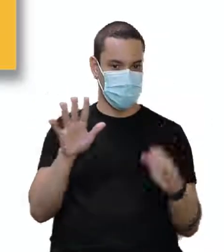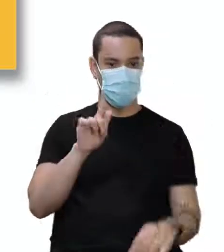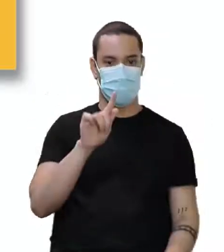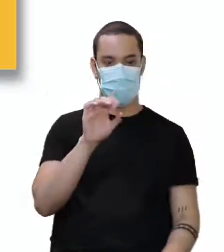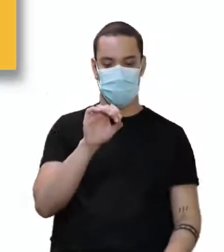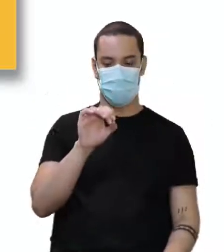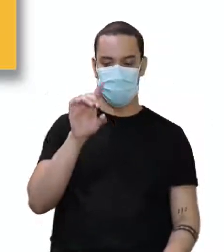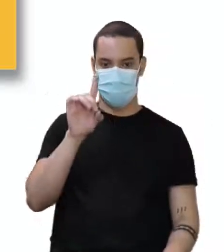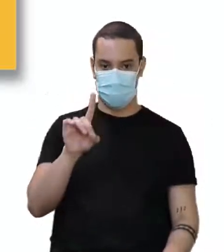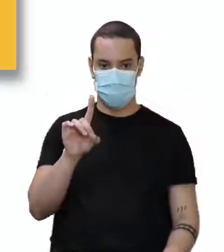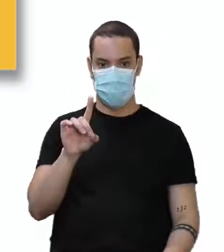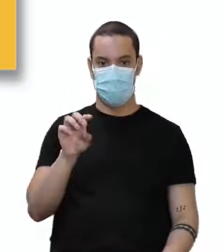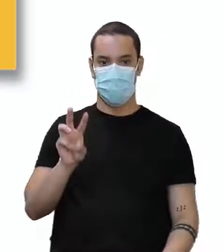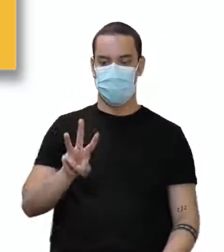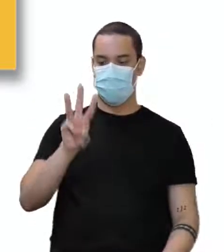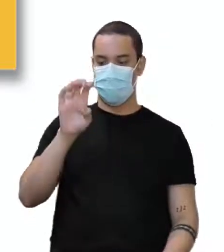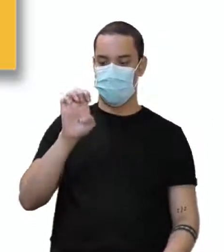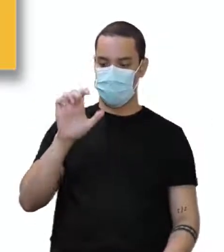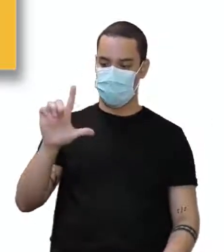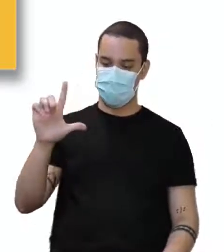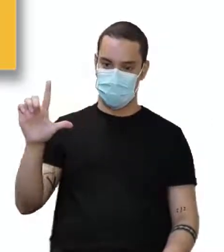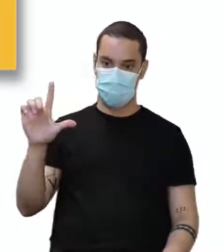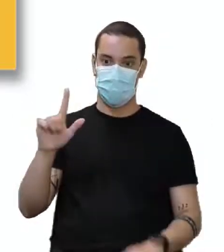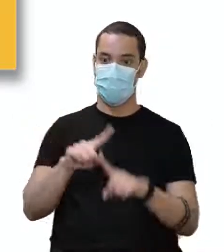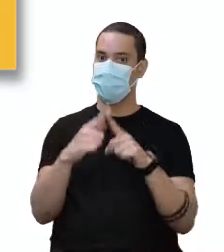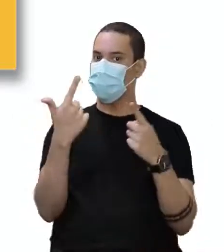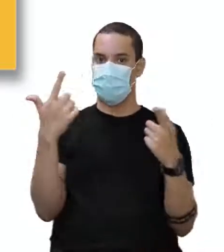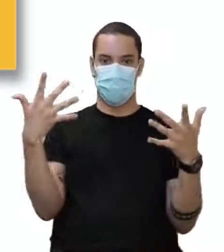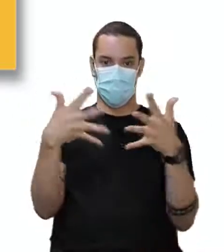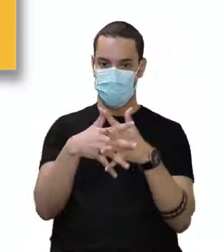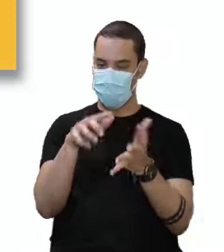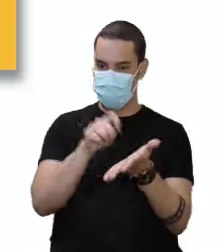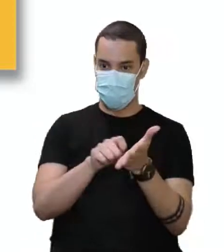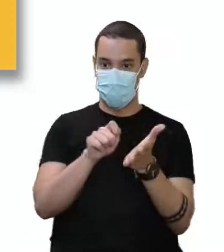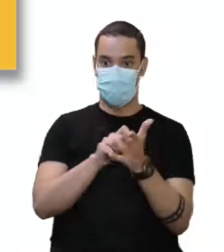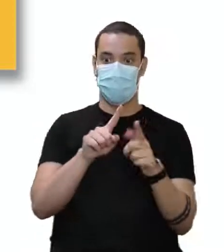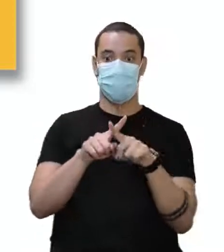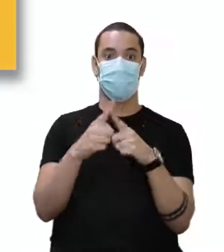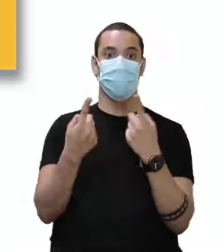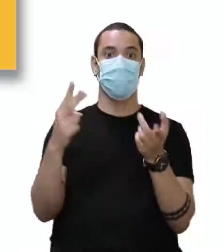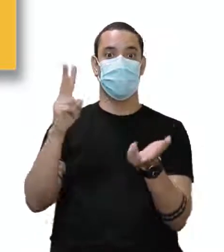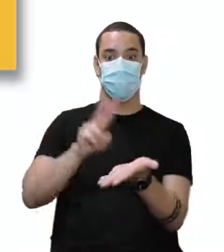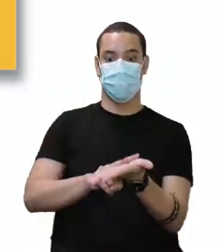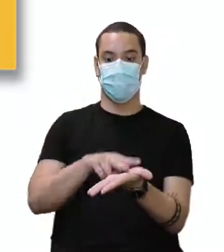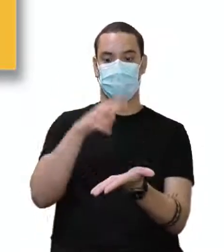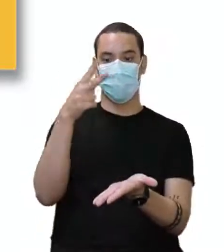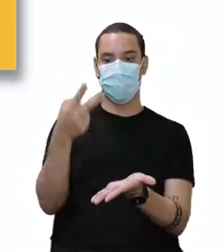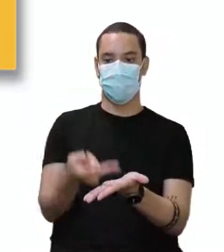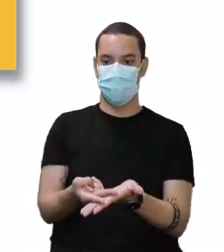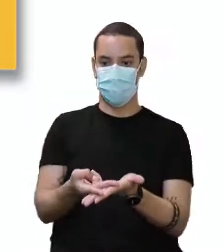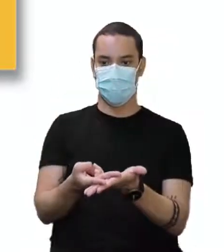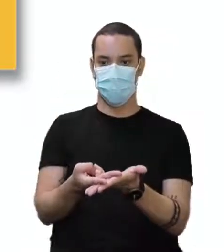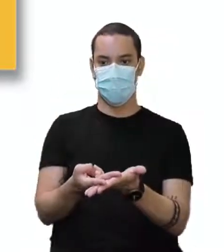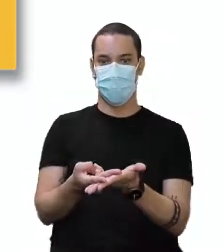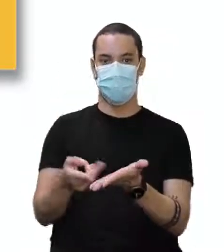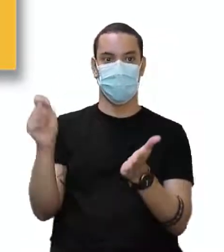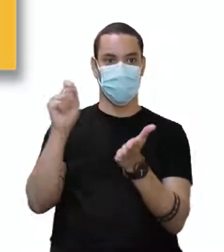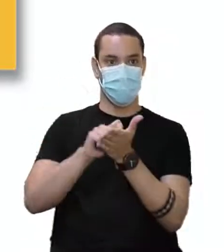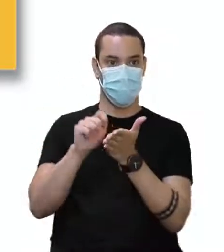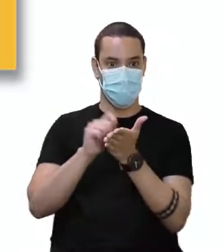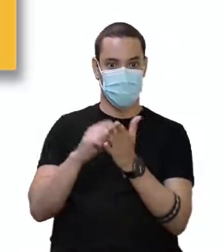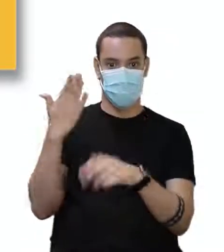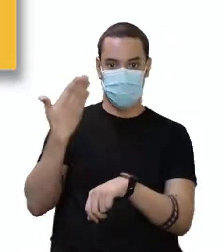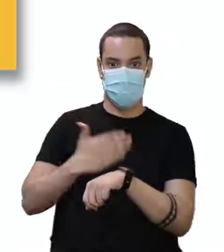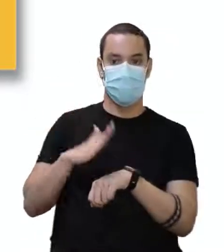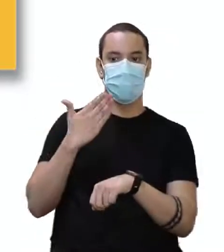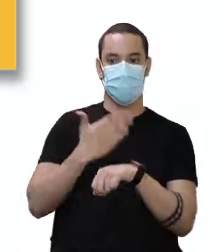é good e que é well. Você não tem essa confusão. Entretanto, na hora da tradução, na hora de colocar essas palavras